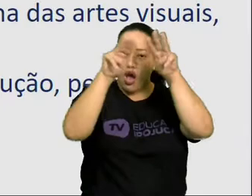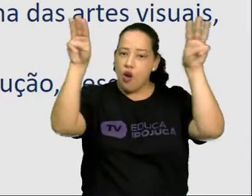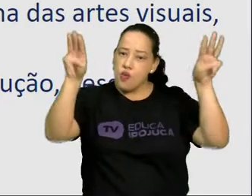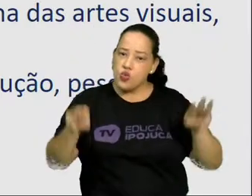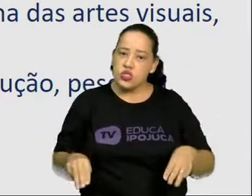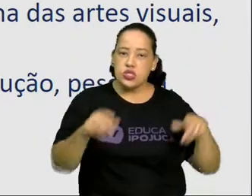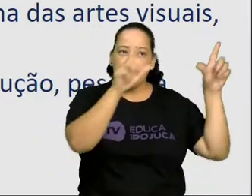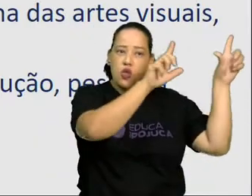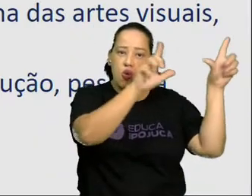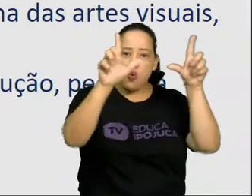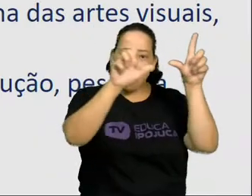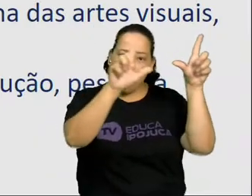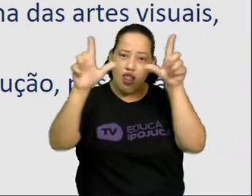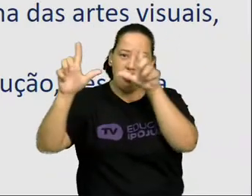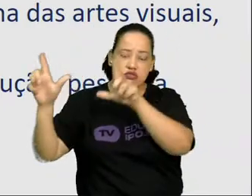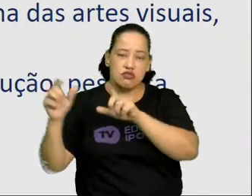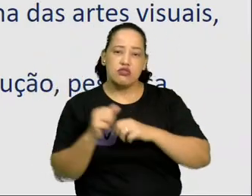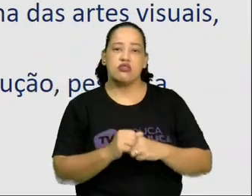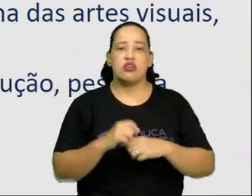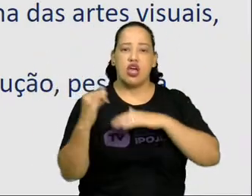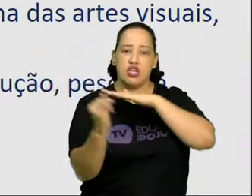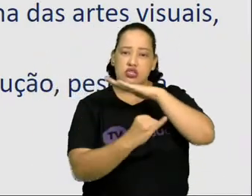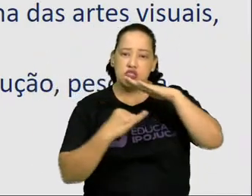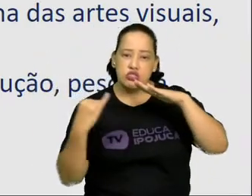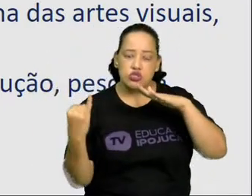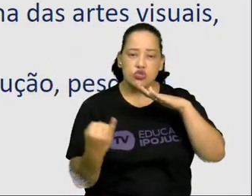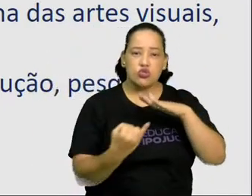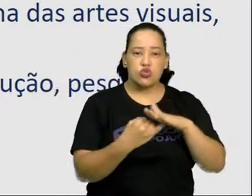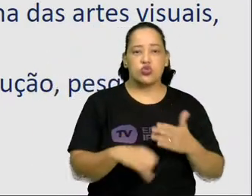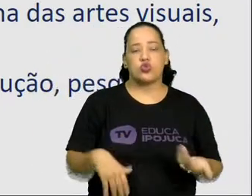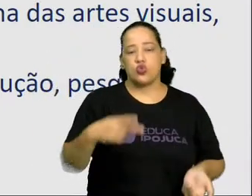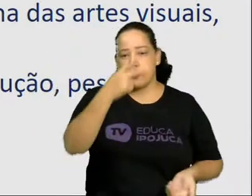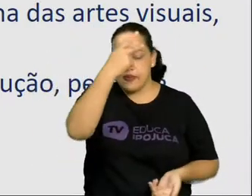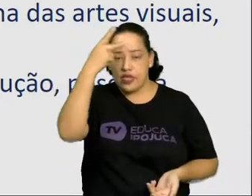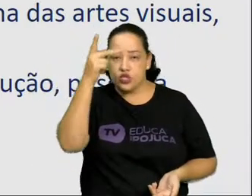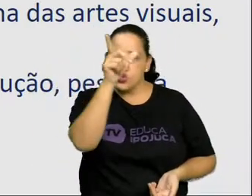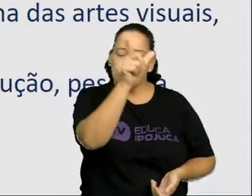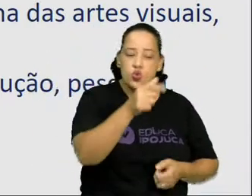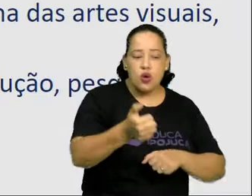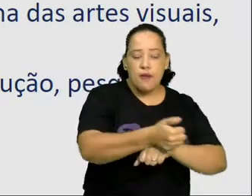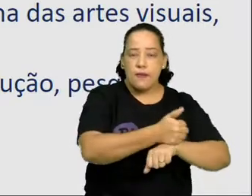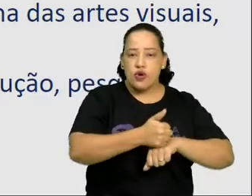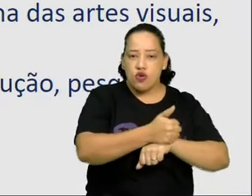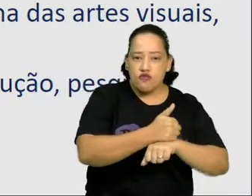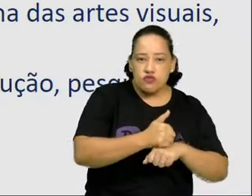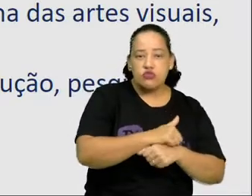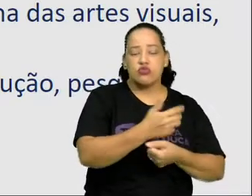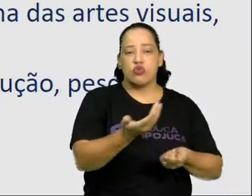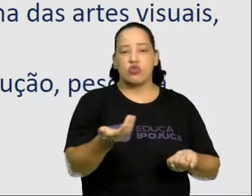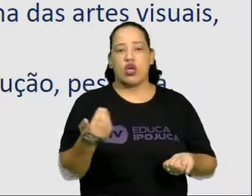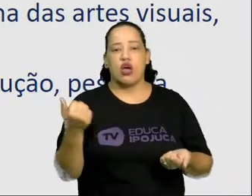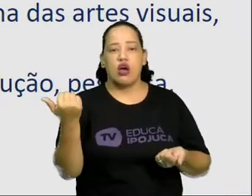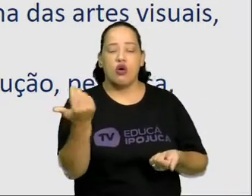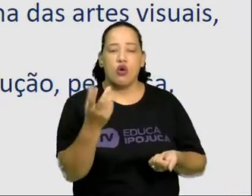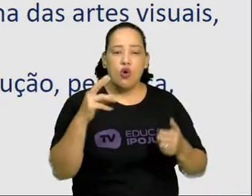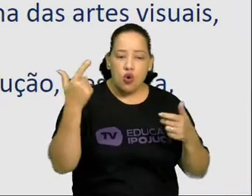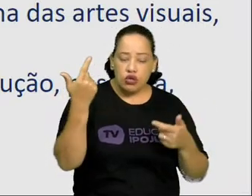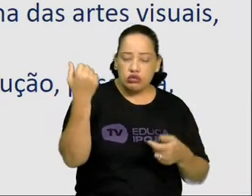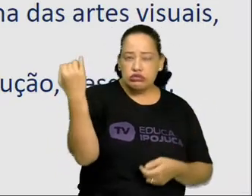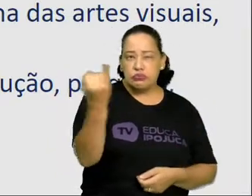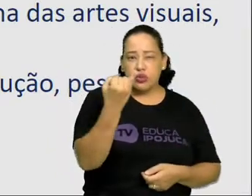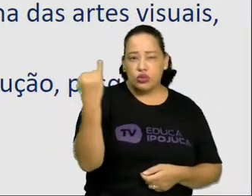galerias, instituições, artistas e artesões, reconhecer a importância e a função